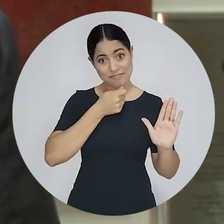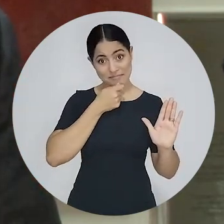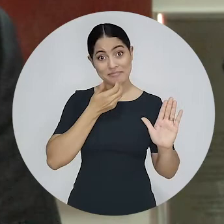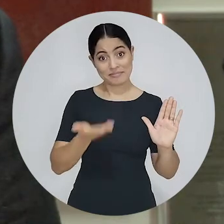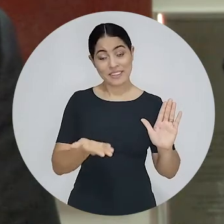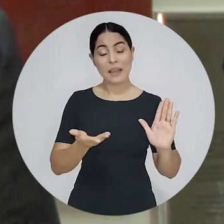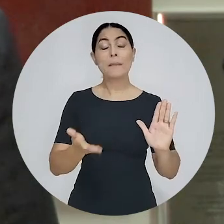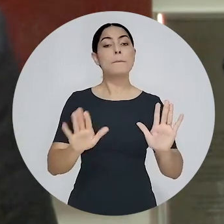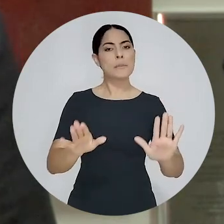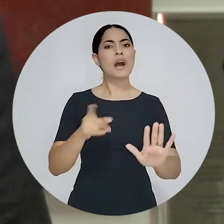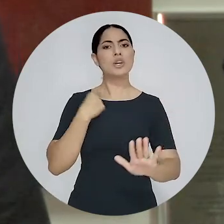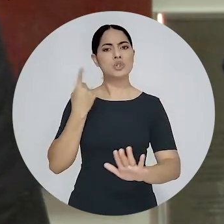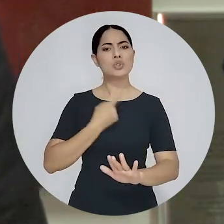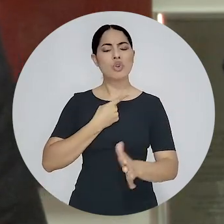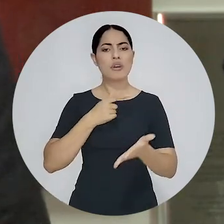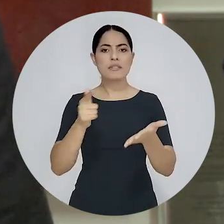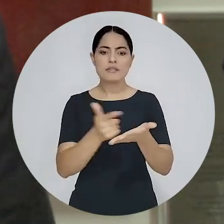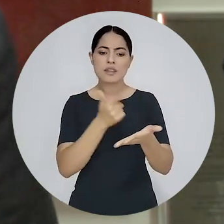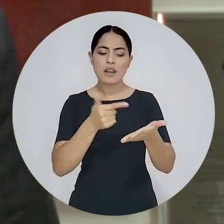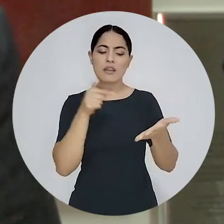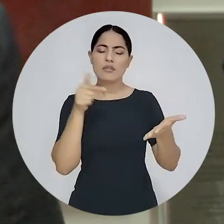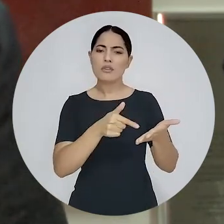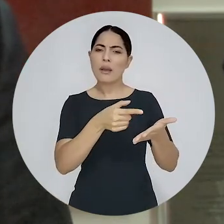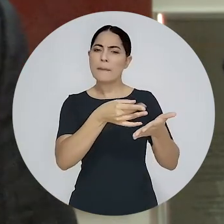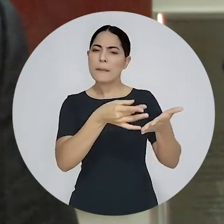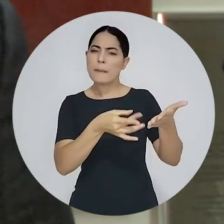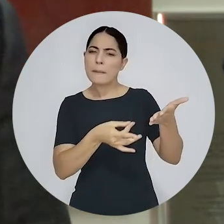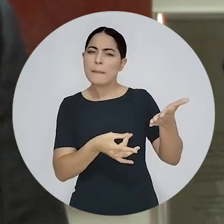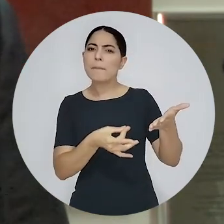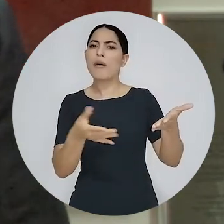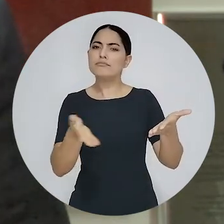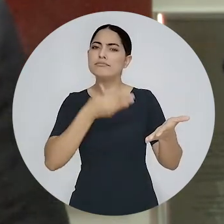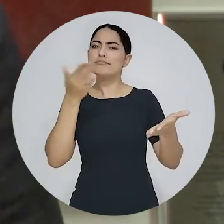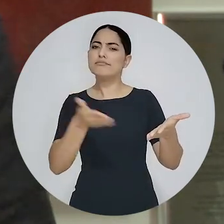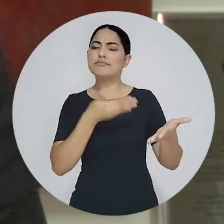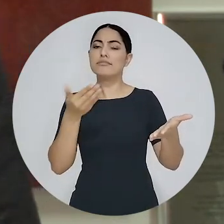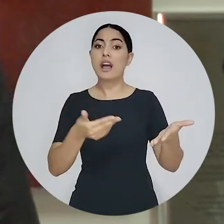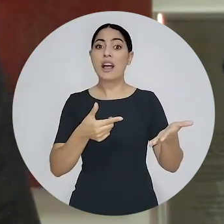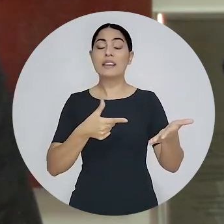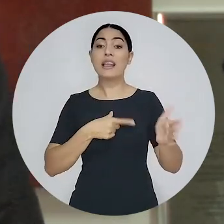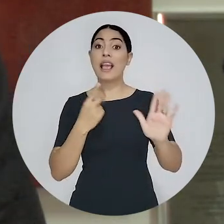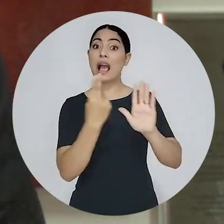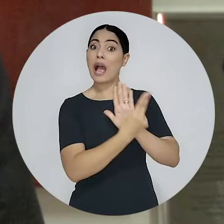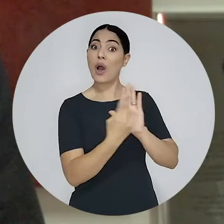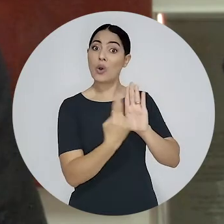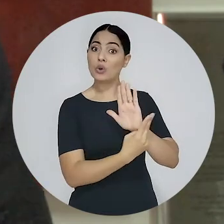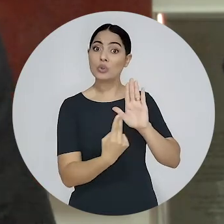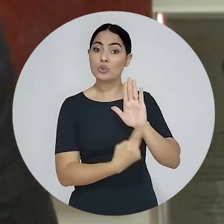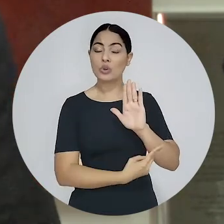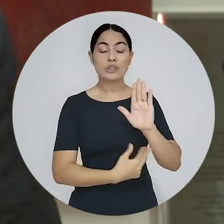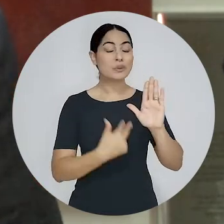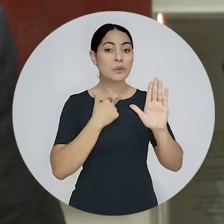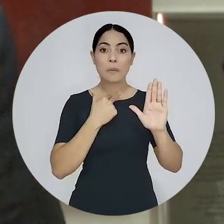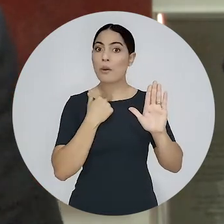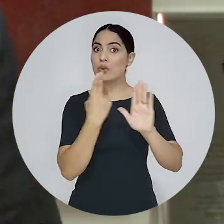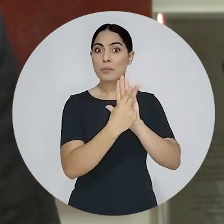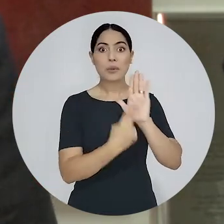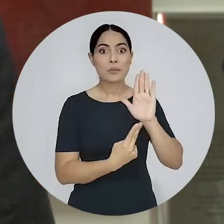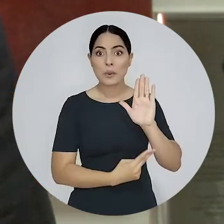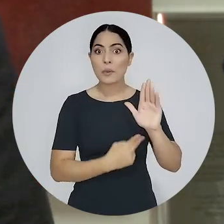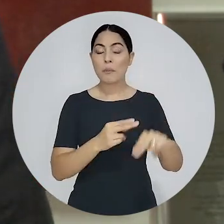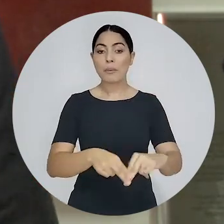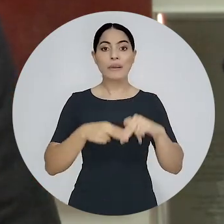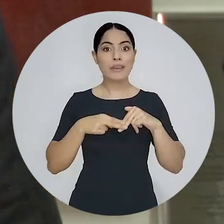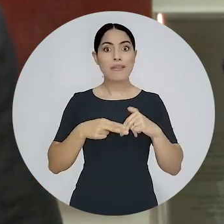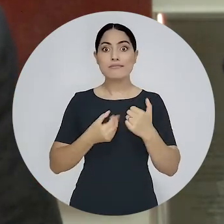e nós então fizemos, produzimos essa obra, uma extensa obra, com grandes autores, eu quero aqui agradecer a todos, não posso nem nominá-los,